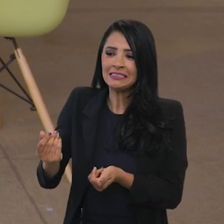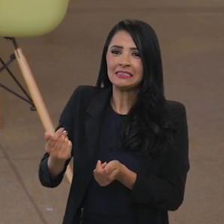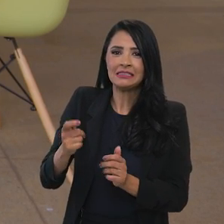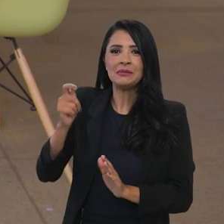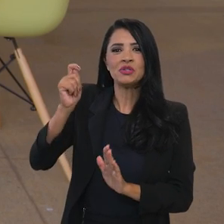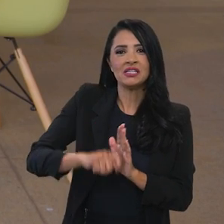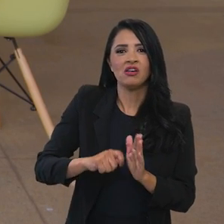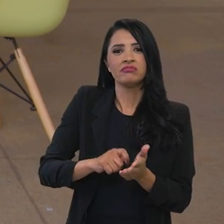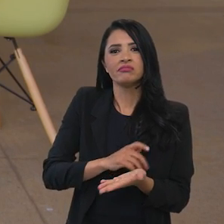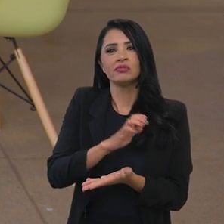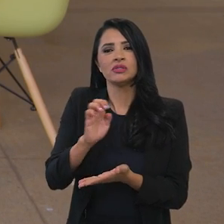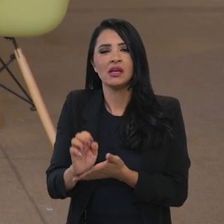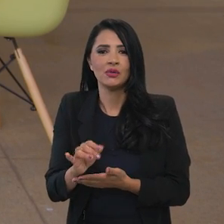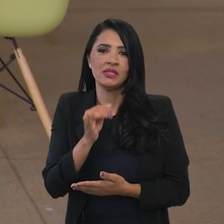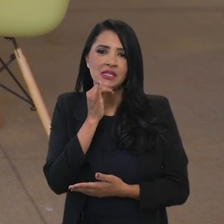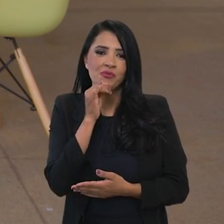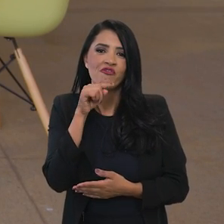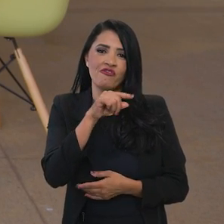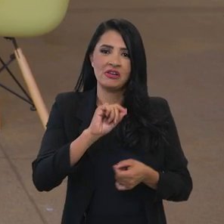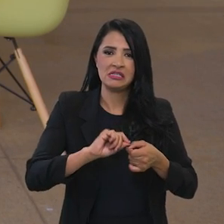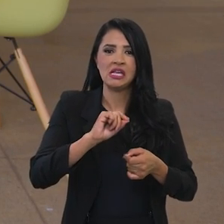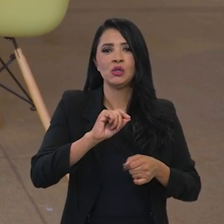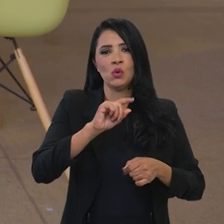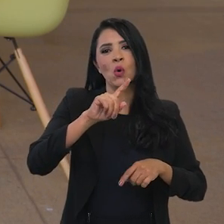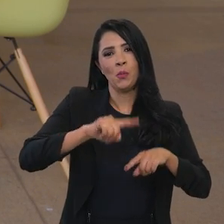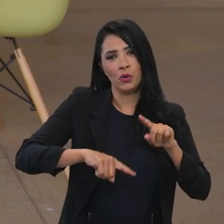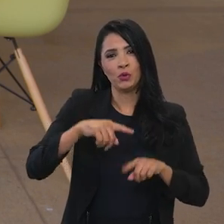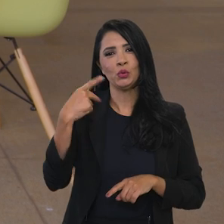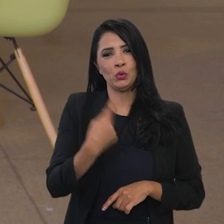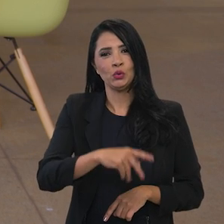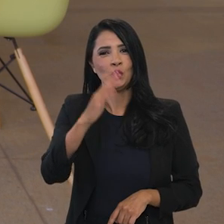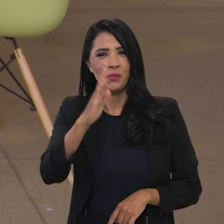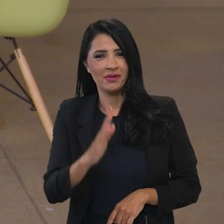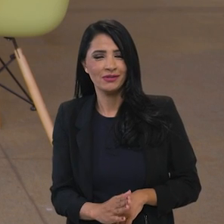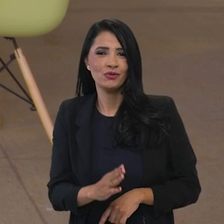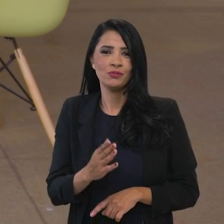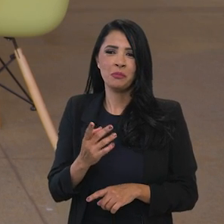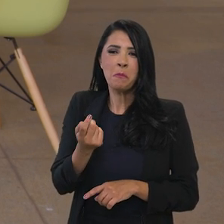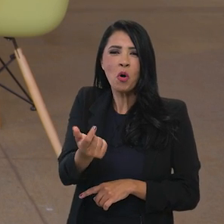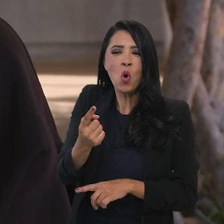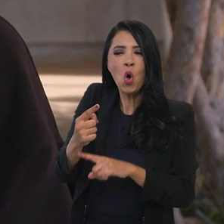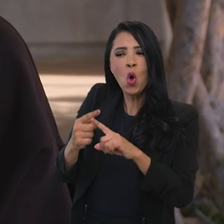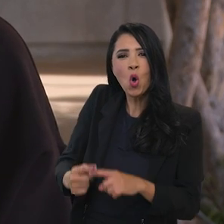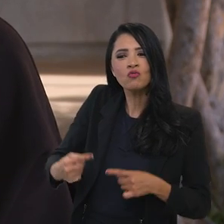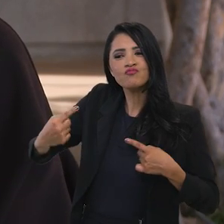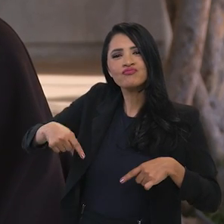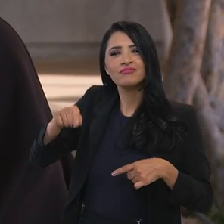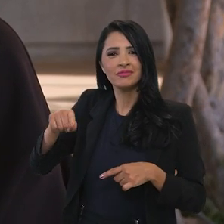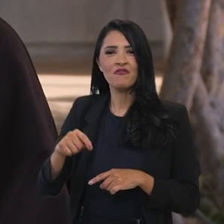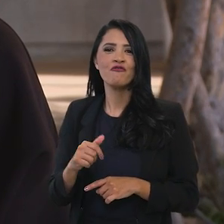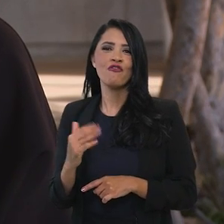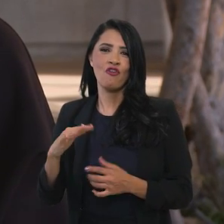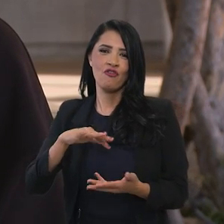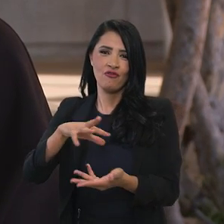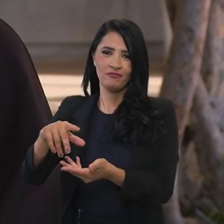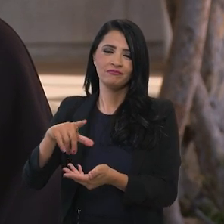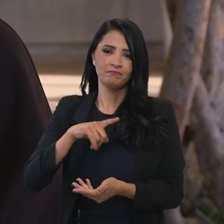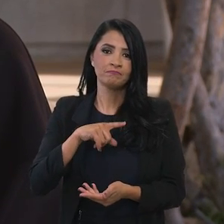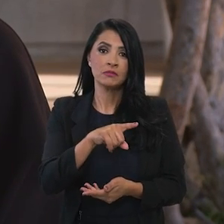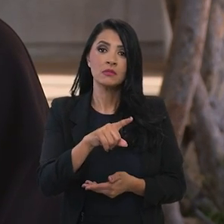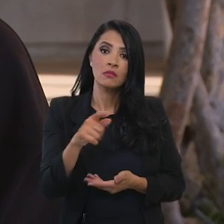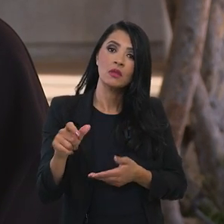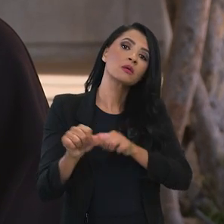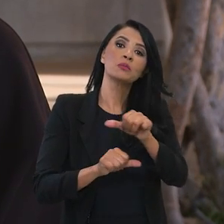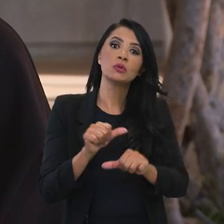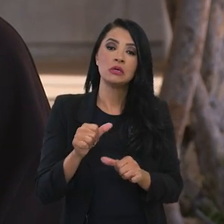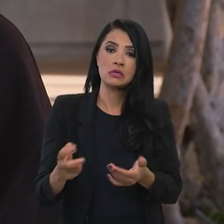competitivo no mercado externo. A reforma tributária, tal como aprovada na Câmara, elimina o resíduo que hoje carrega